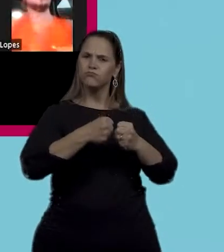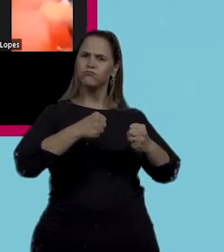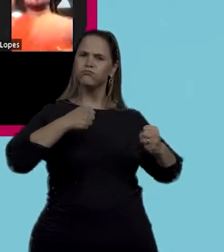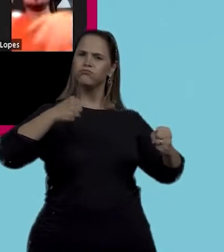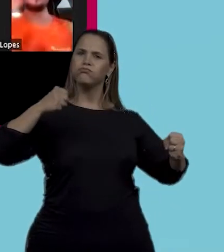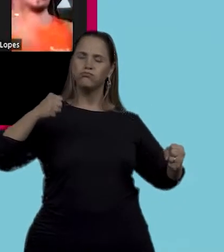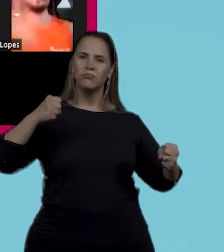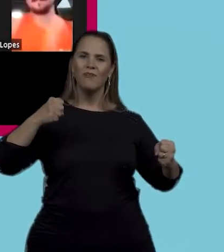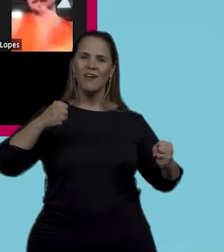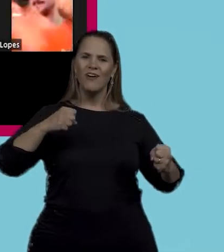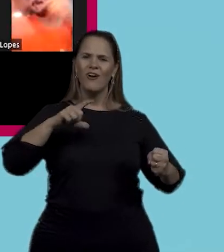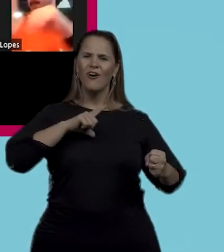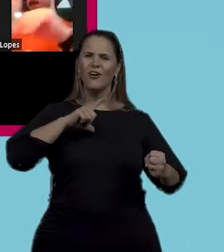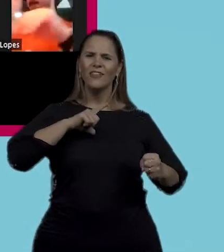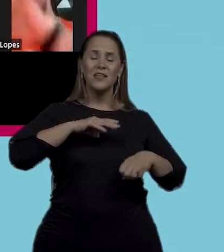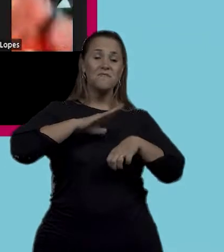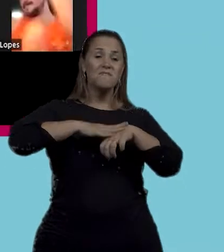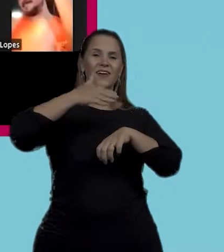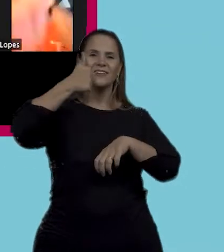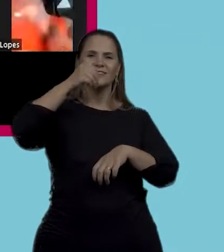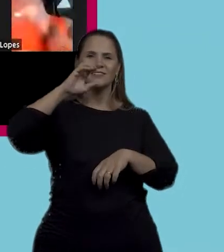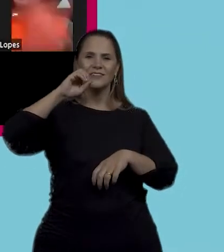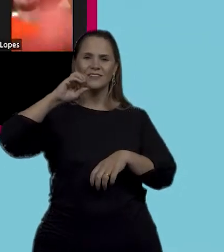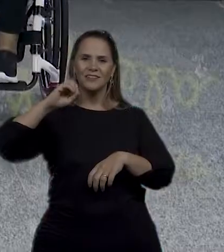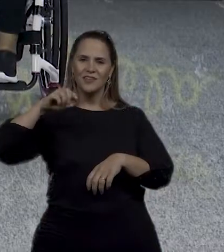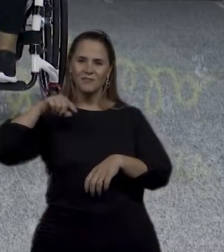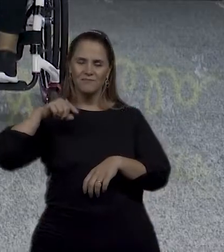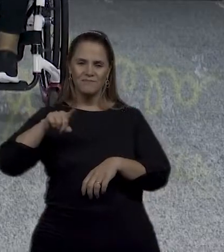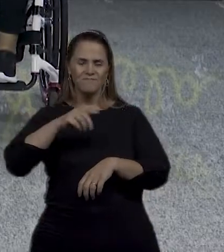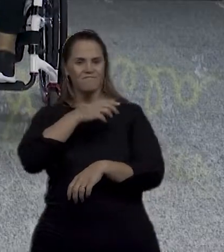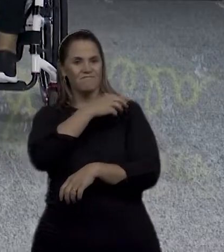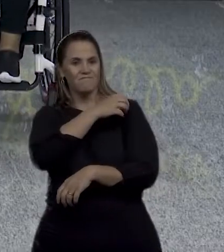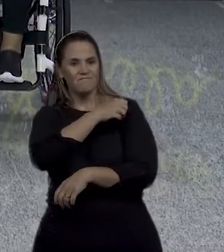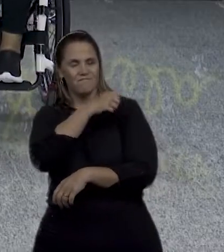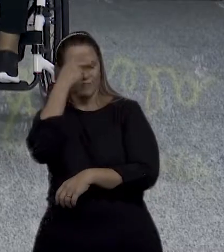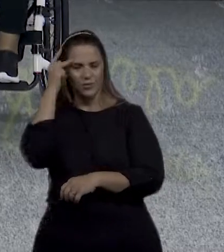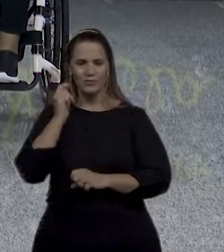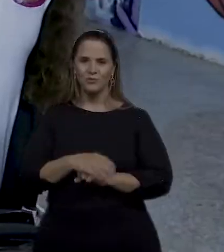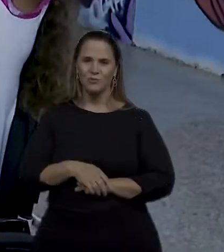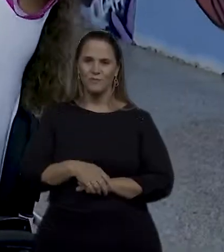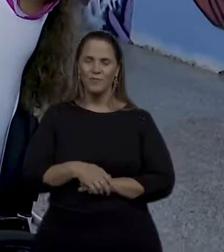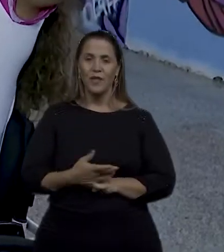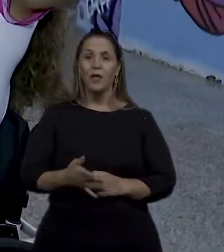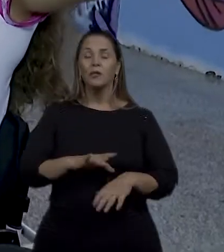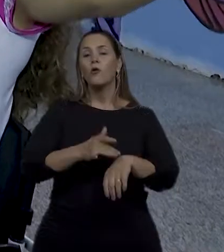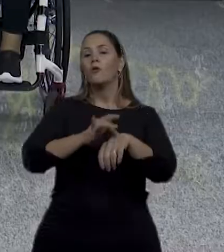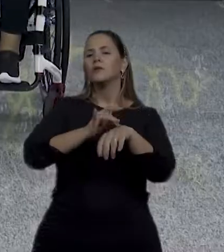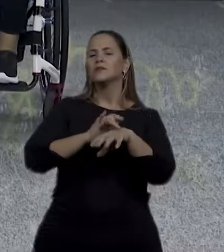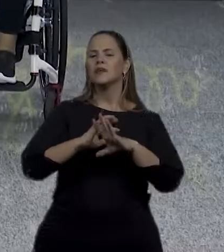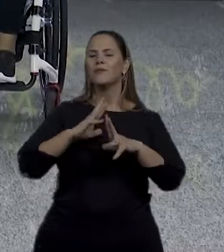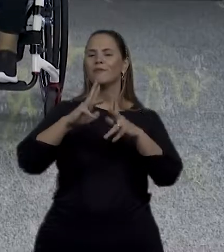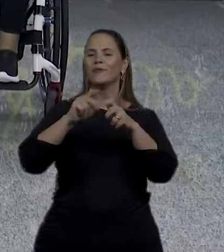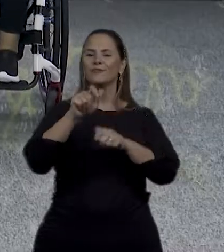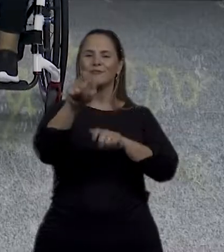envolve centenas de pessoas também na internet. Afinal, dançar é para todo mundo.